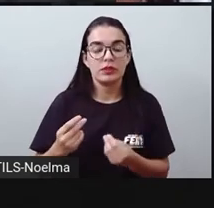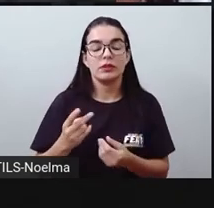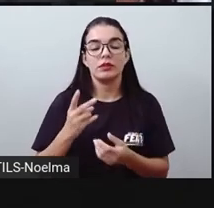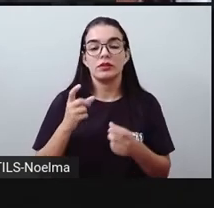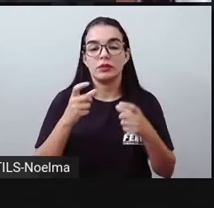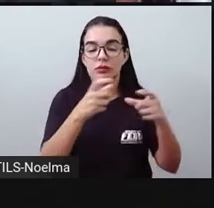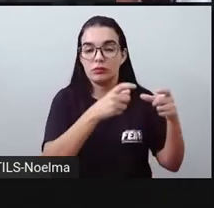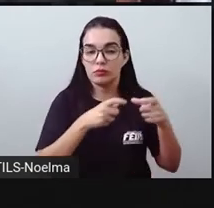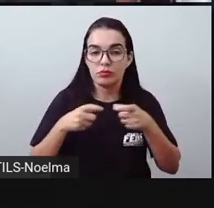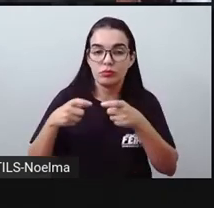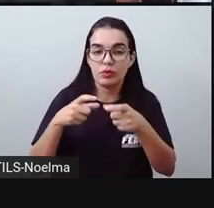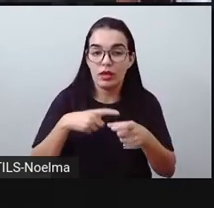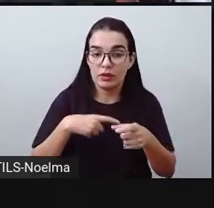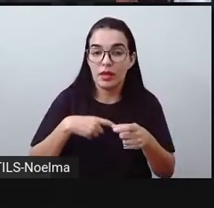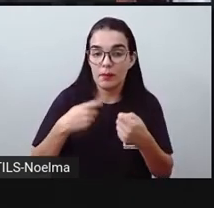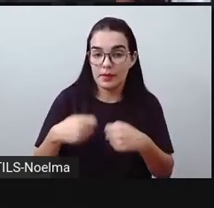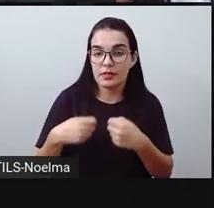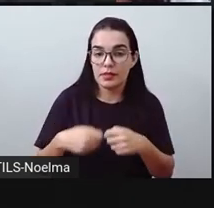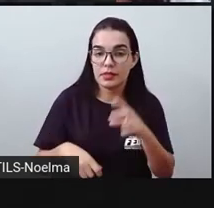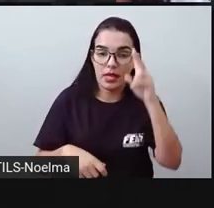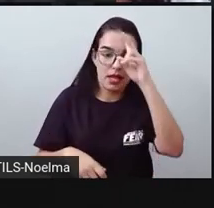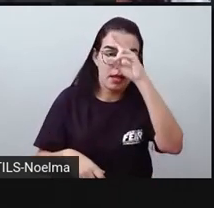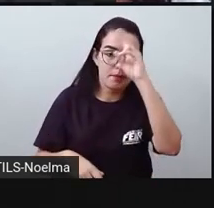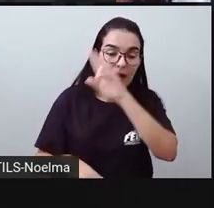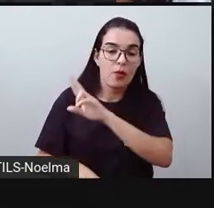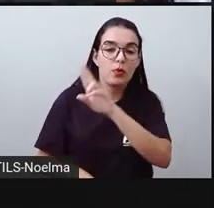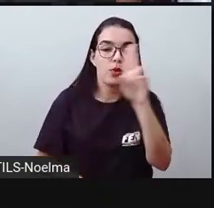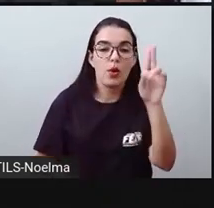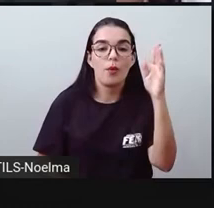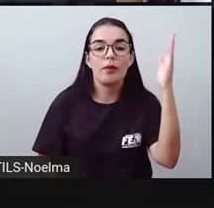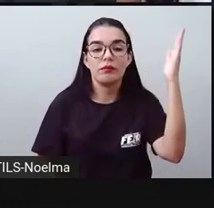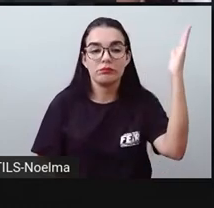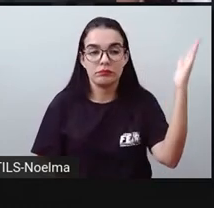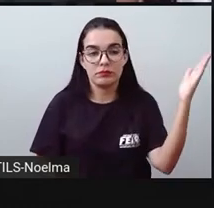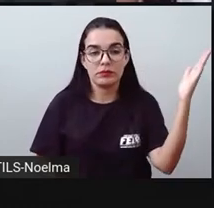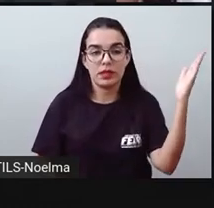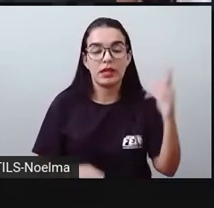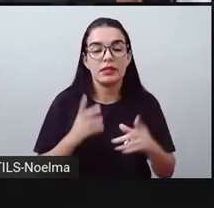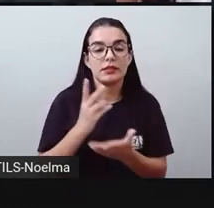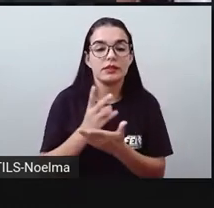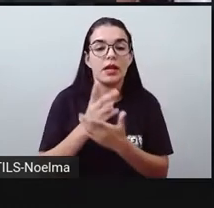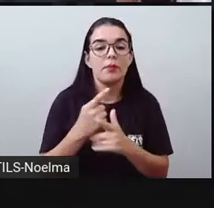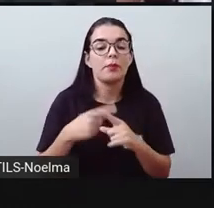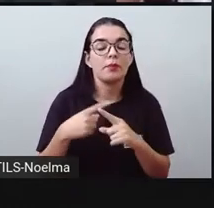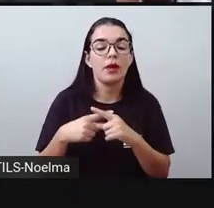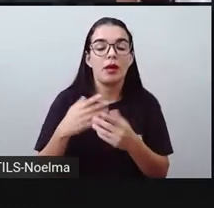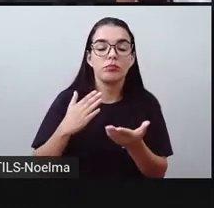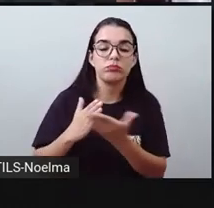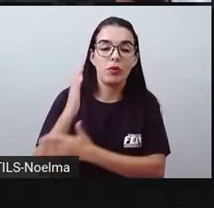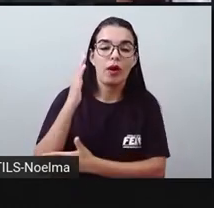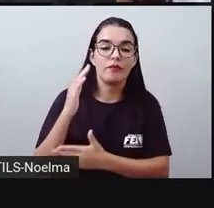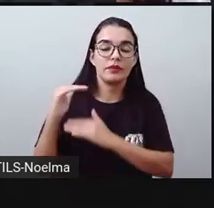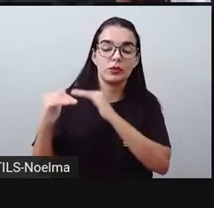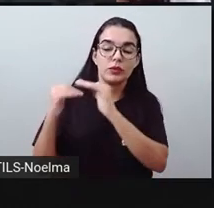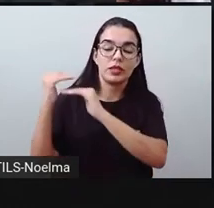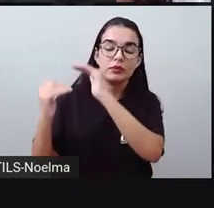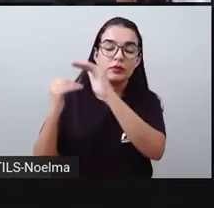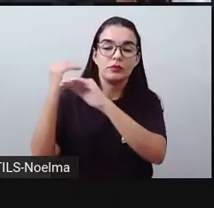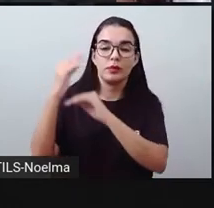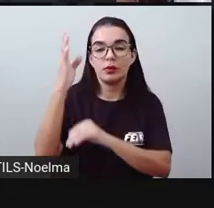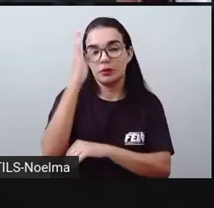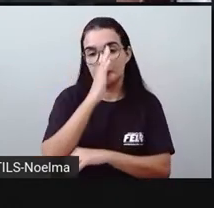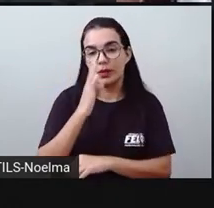justamente por essa importante participação no avanço, no desenvolvimento